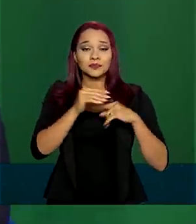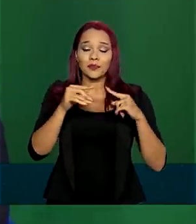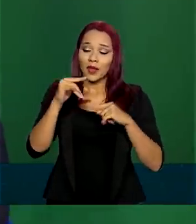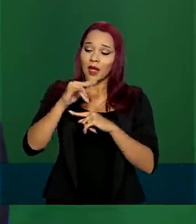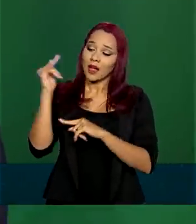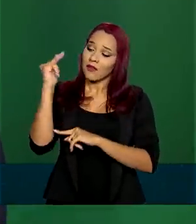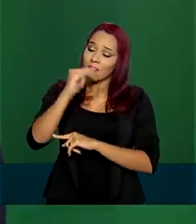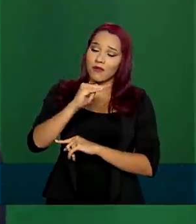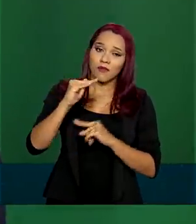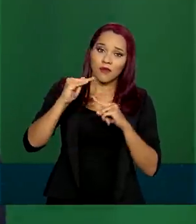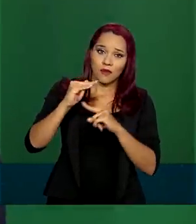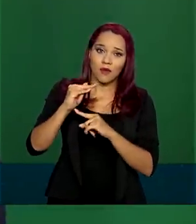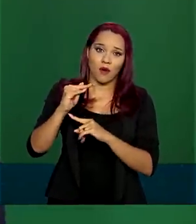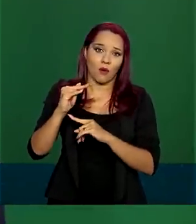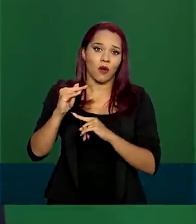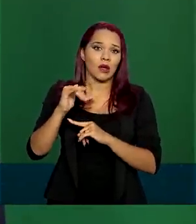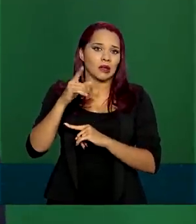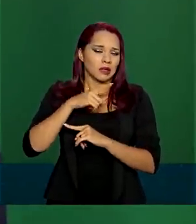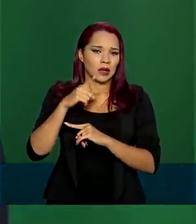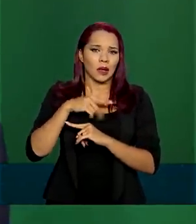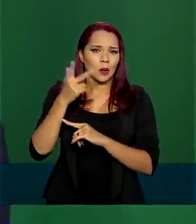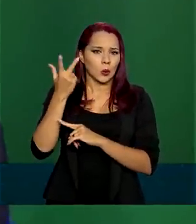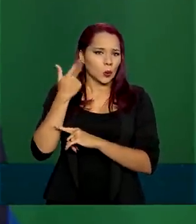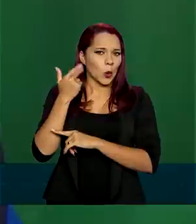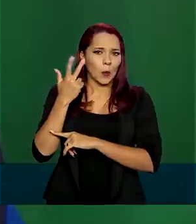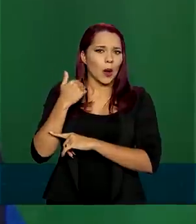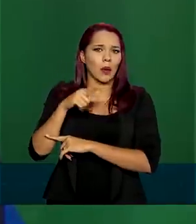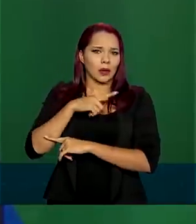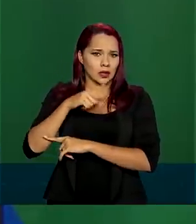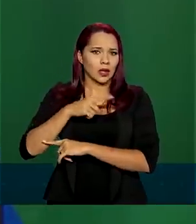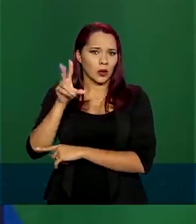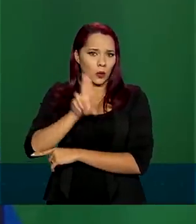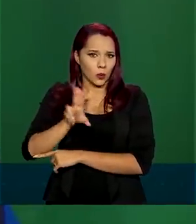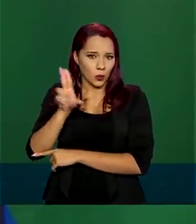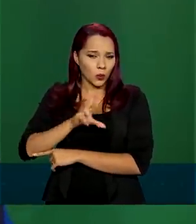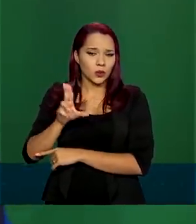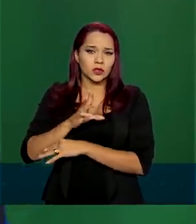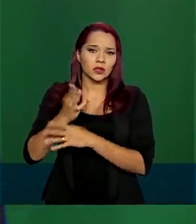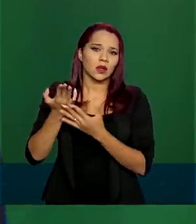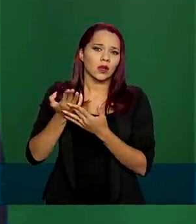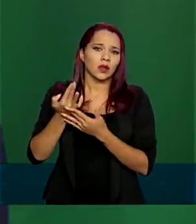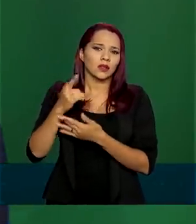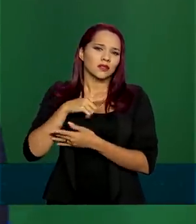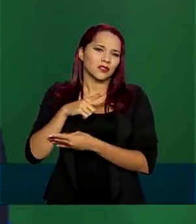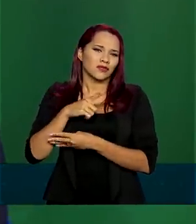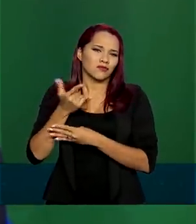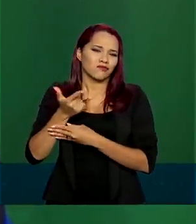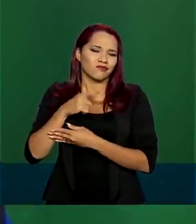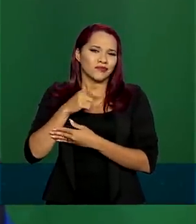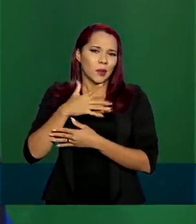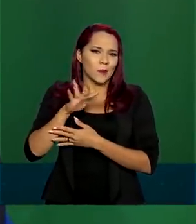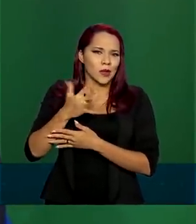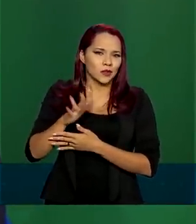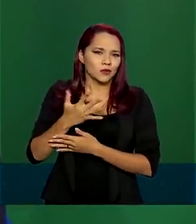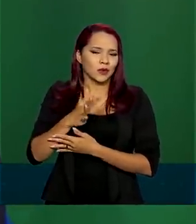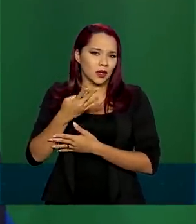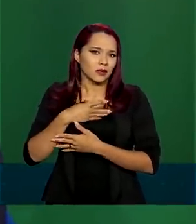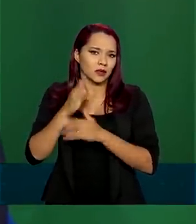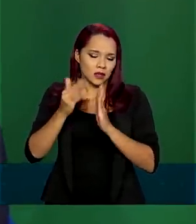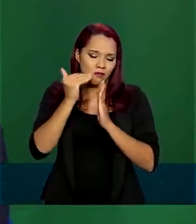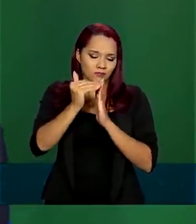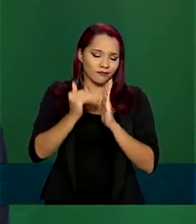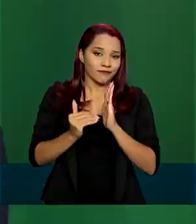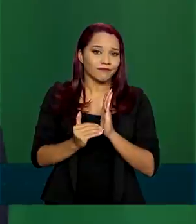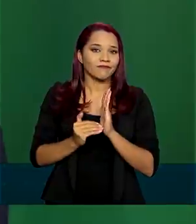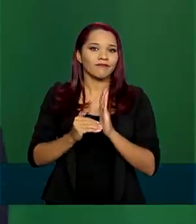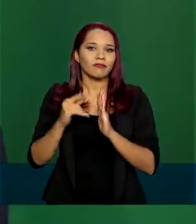comerciais, nos voos domésticos que nós temos, utilizando o espaço de porão dentro da malha mínima que foi estabelecida,